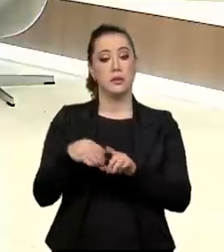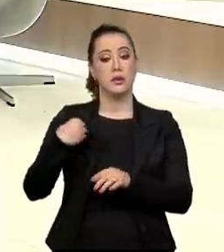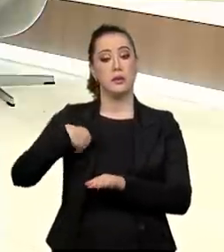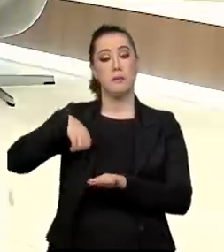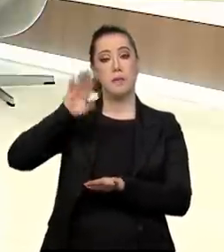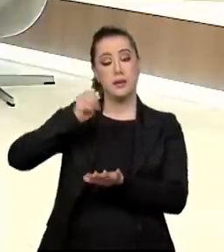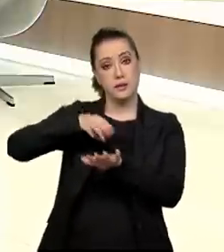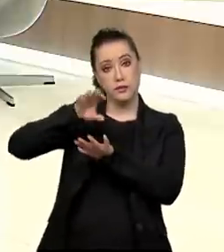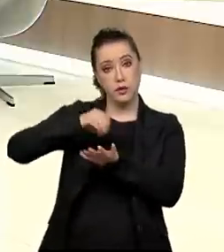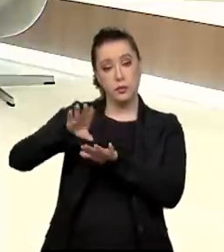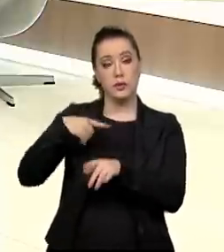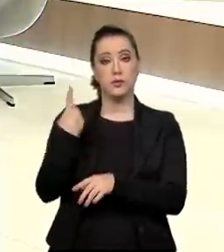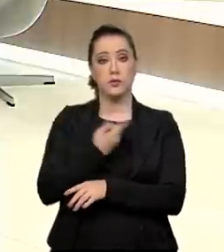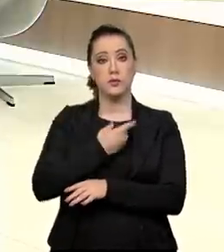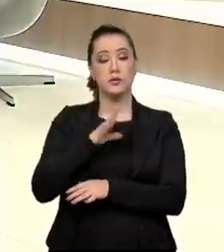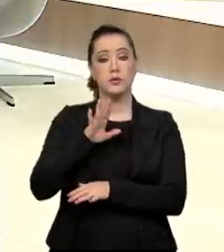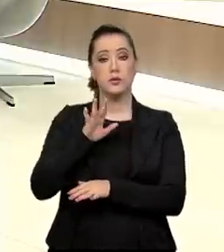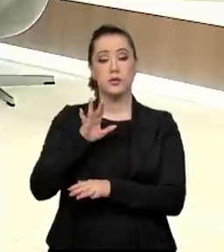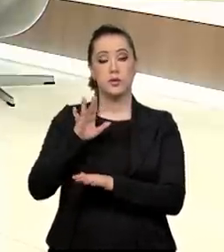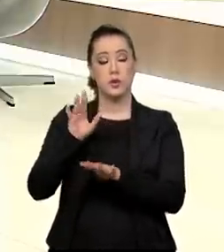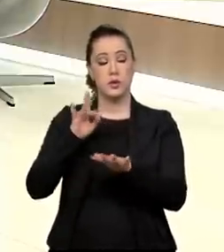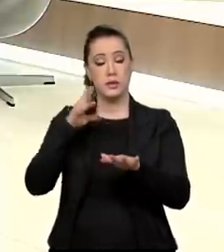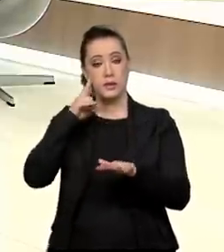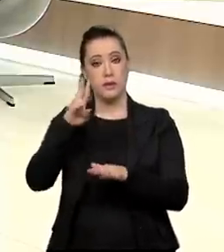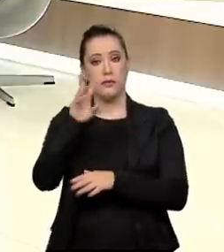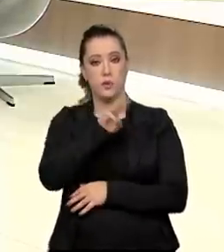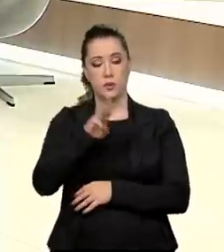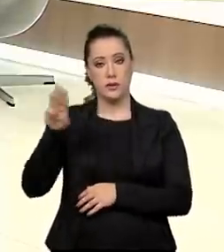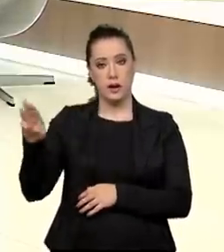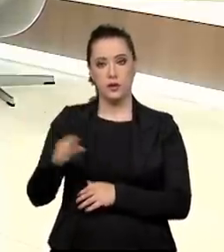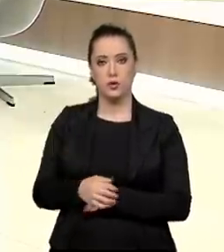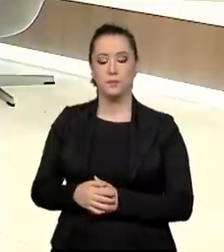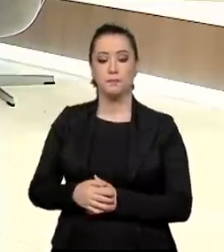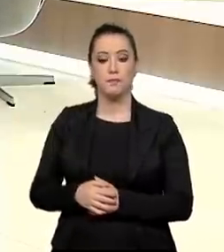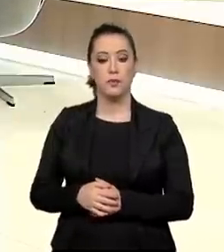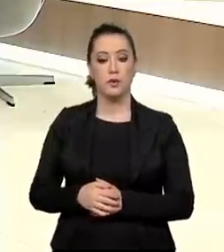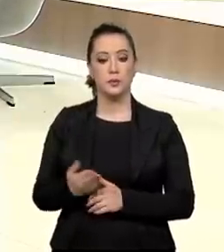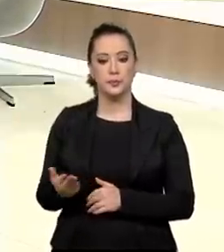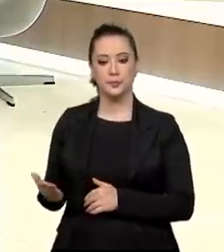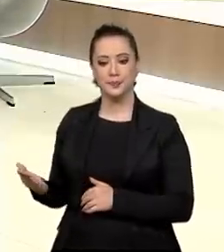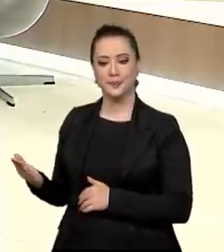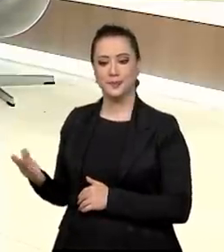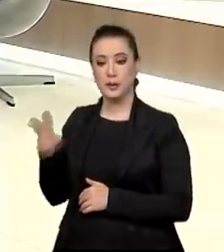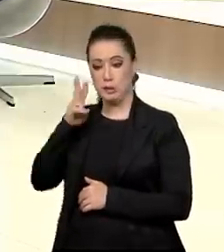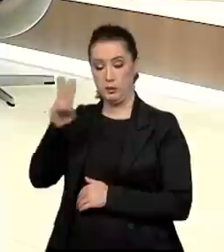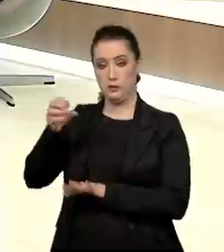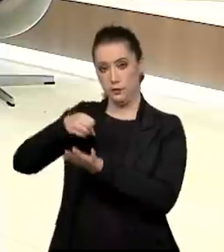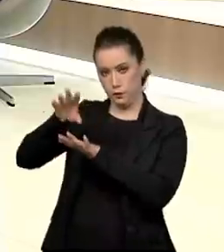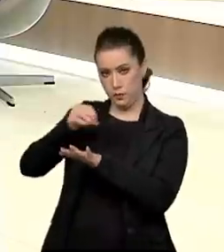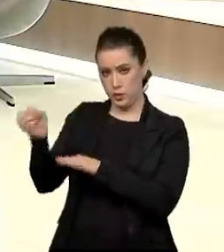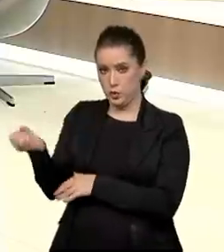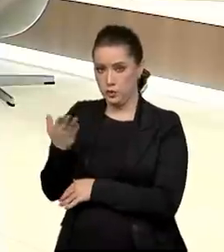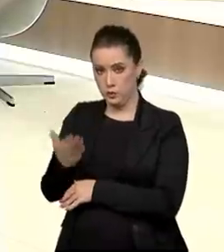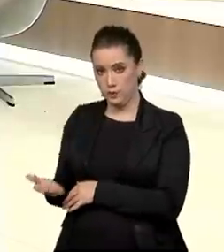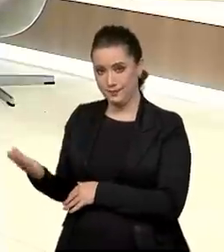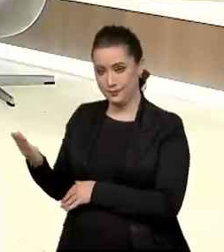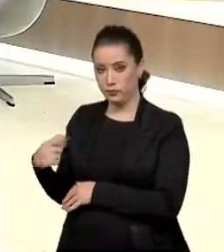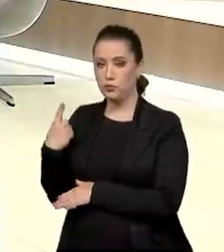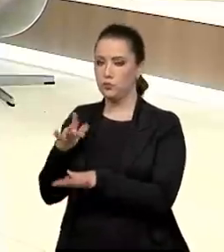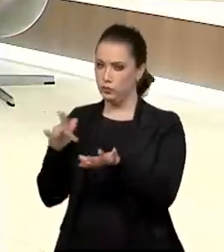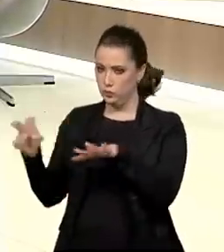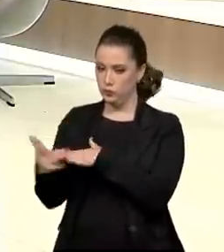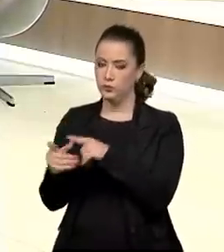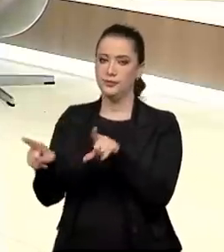informações na página. Você pode olhar lá na página do MDH, no Ministério da Mulher e da Família e dos Direitos Humanos, nas nossas